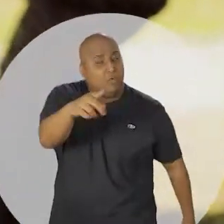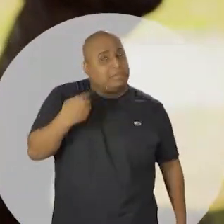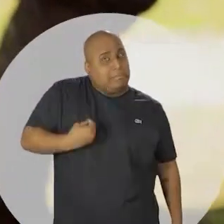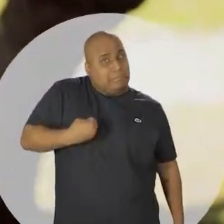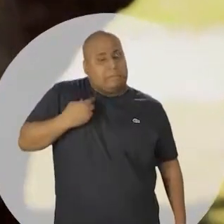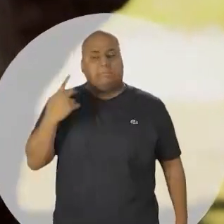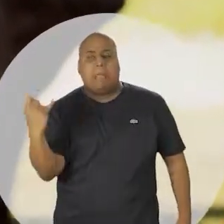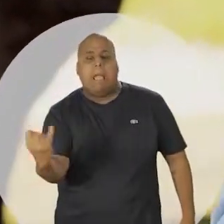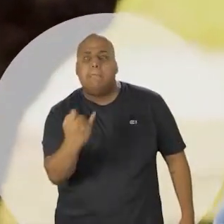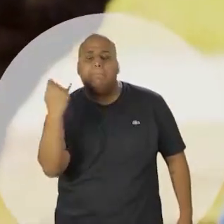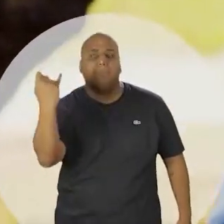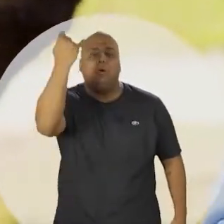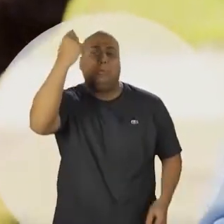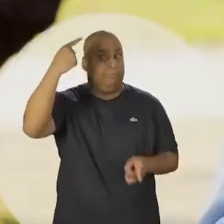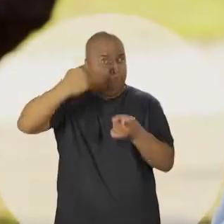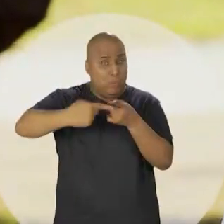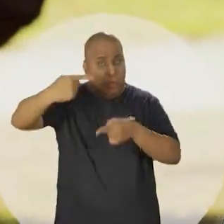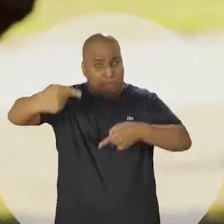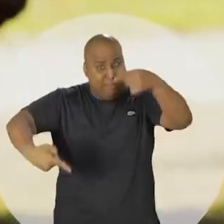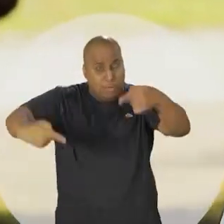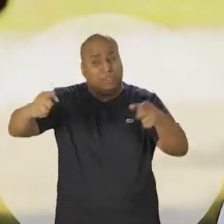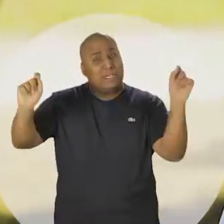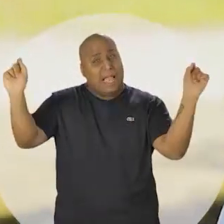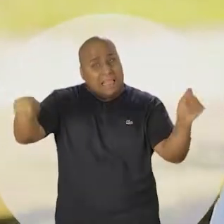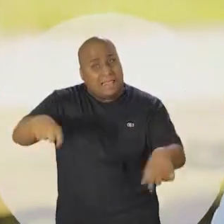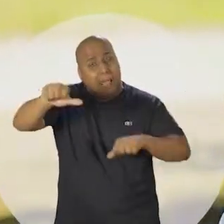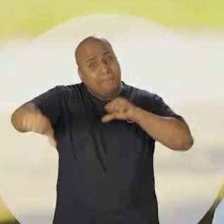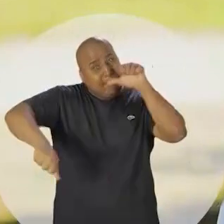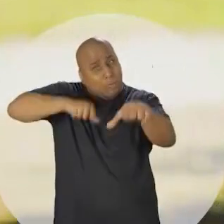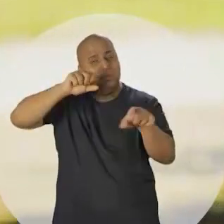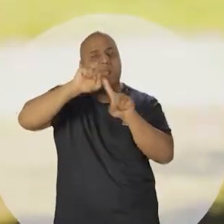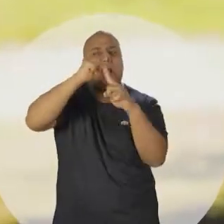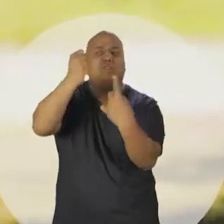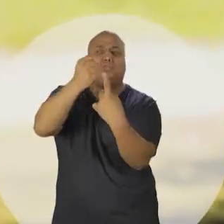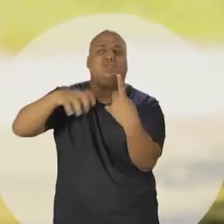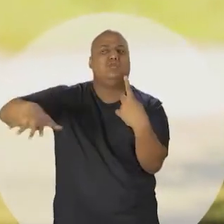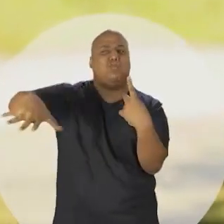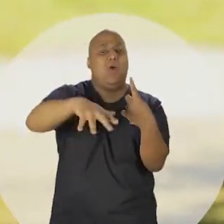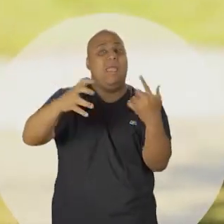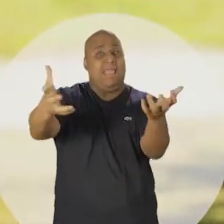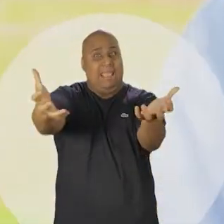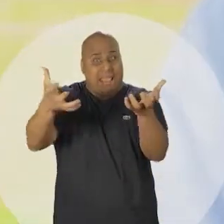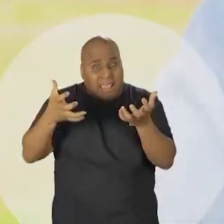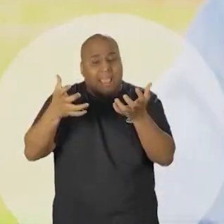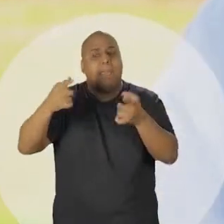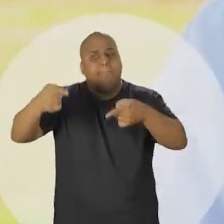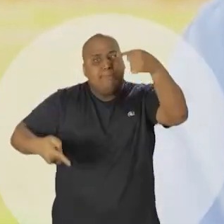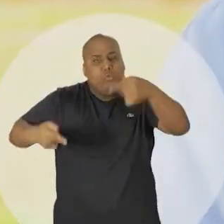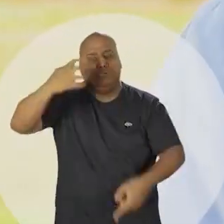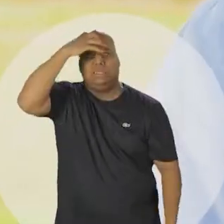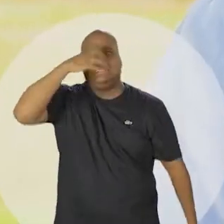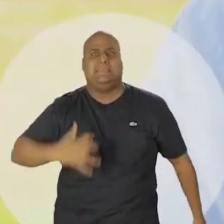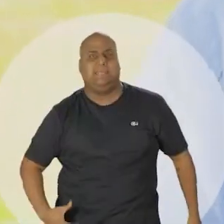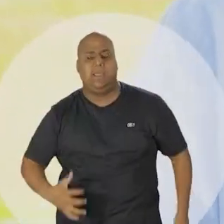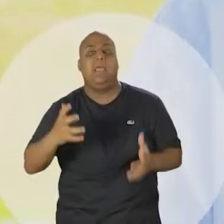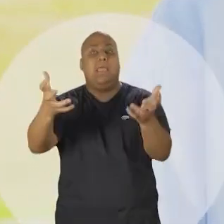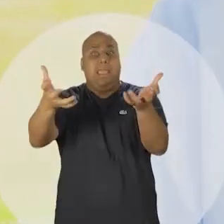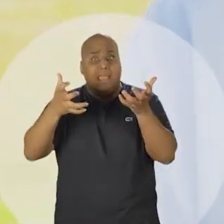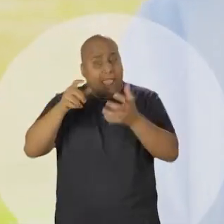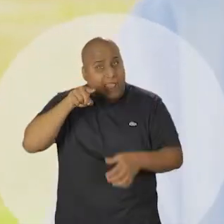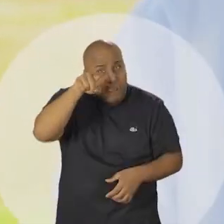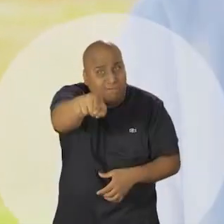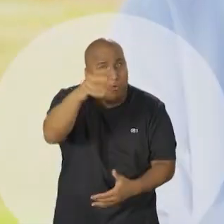A sua participação na política é fundamental, porque a política é o único instrumento de transformação que a sociedade tem. Nós queremos fazer política com